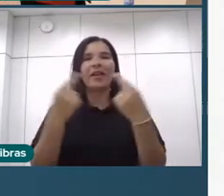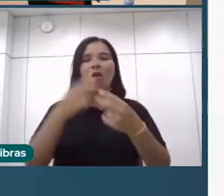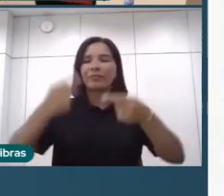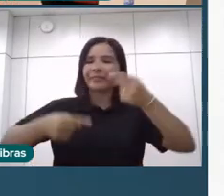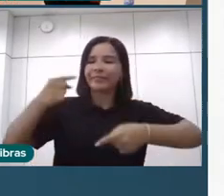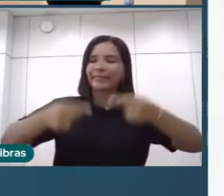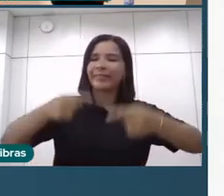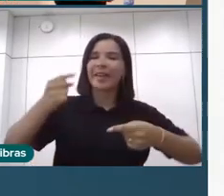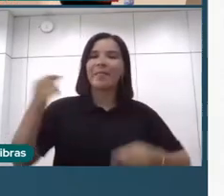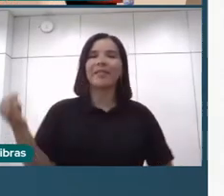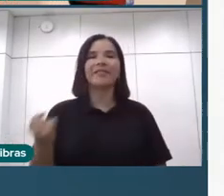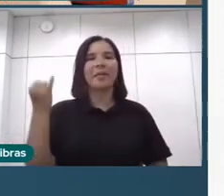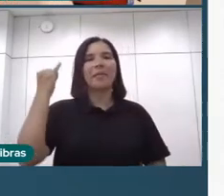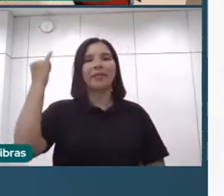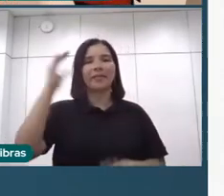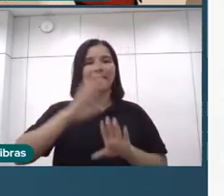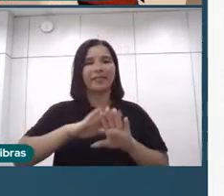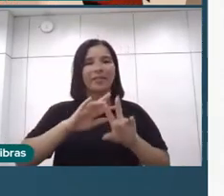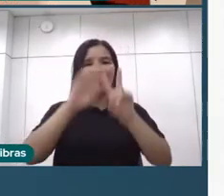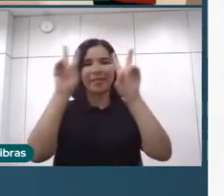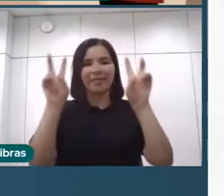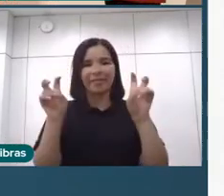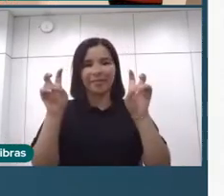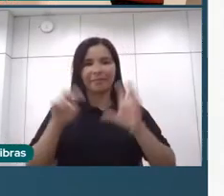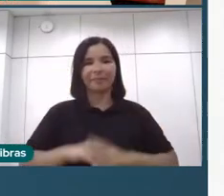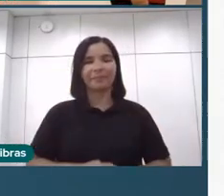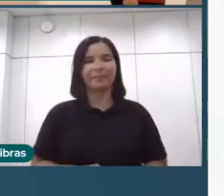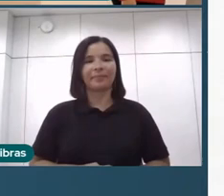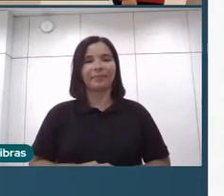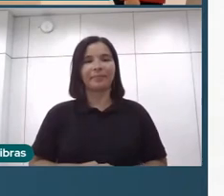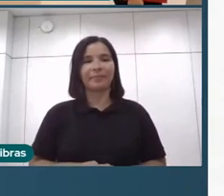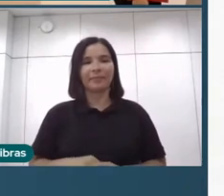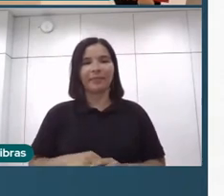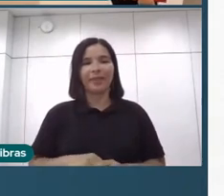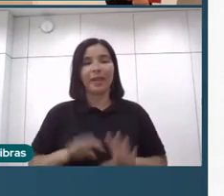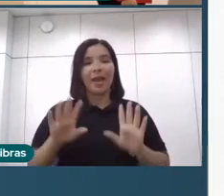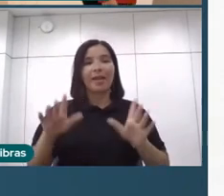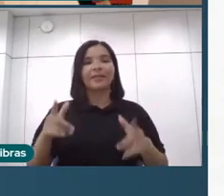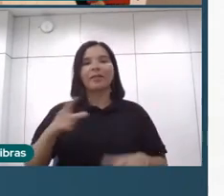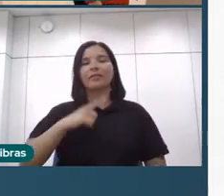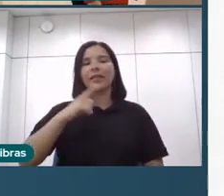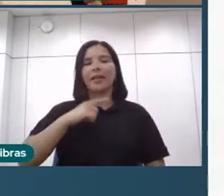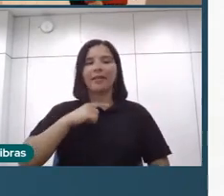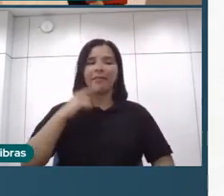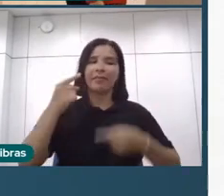sobre isso. O outro dado, que esse aqui foi um que a gente se deteve bastante,